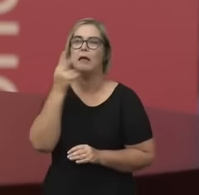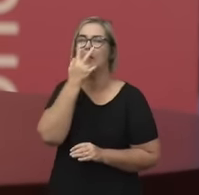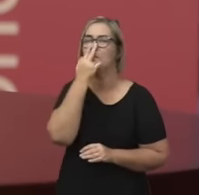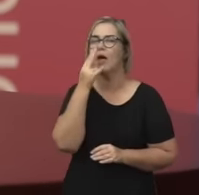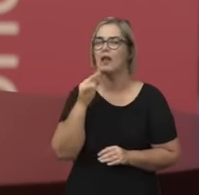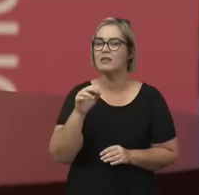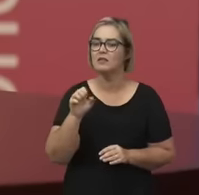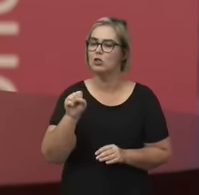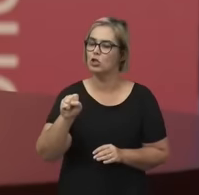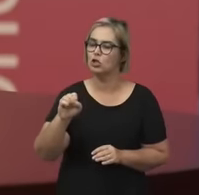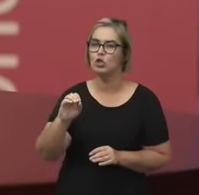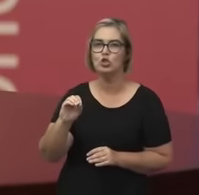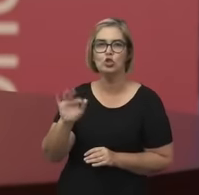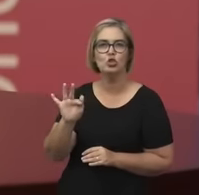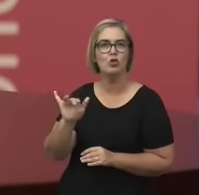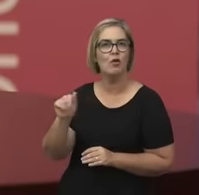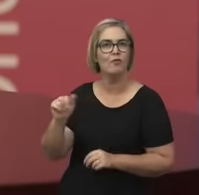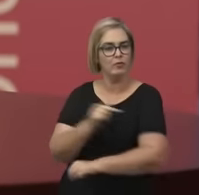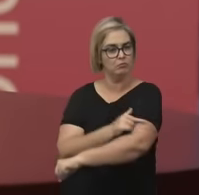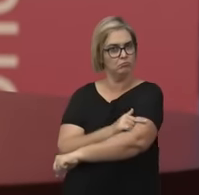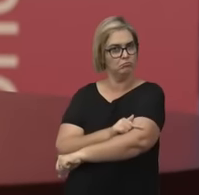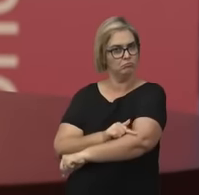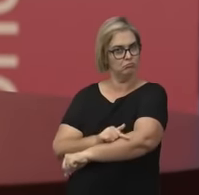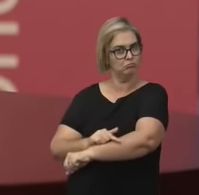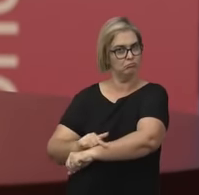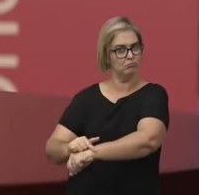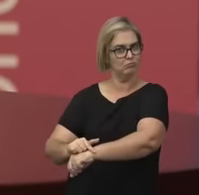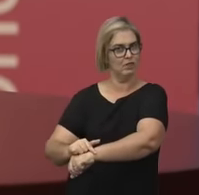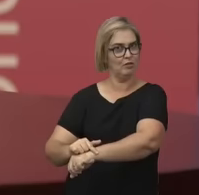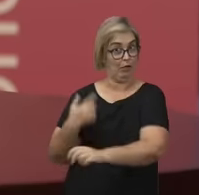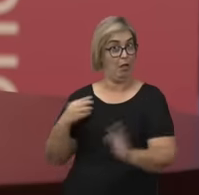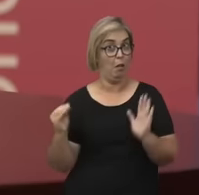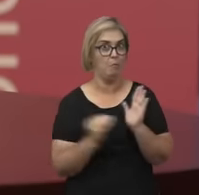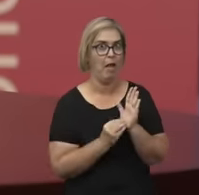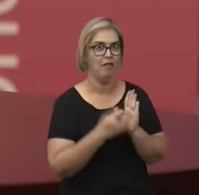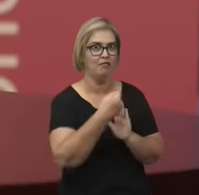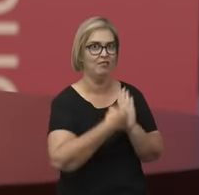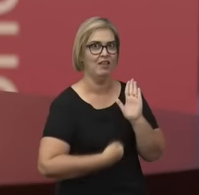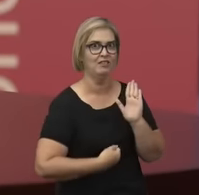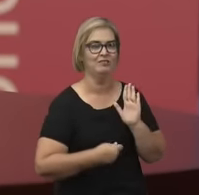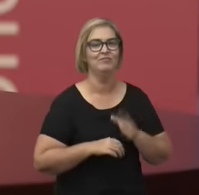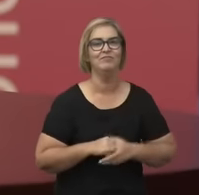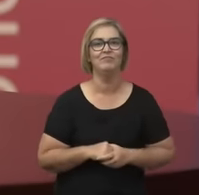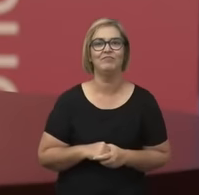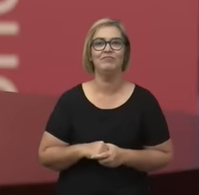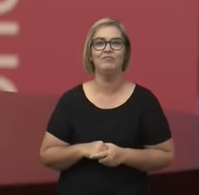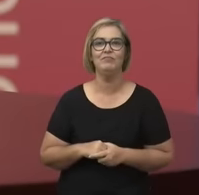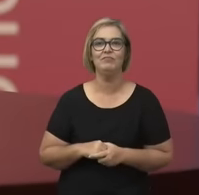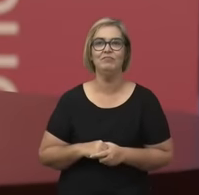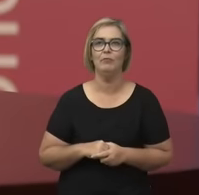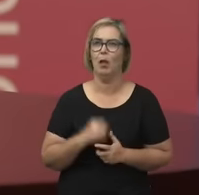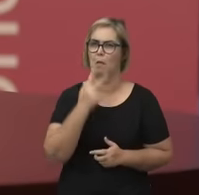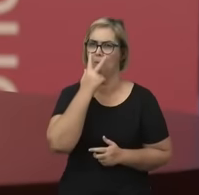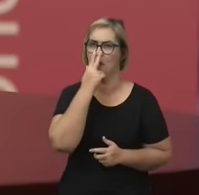eu tenho virtudes, eu falo de um lugar que é um lugar ético.